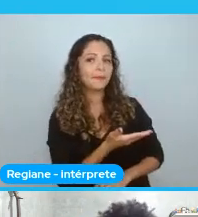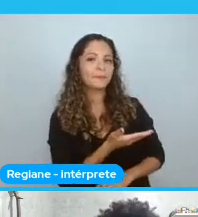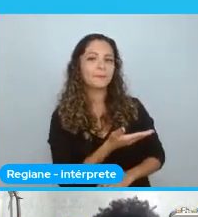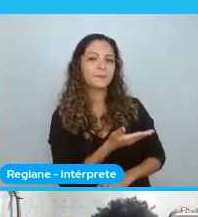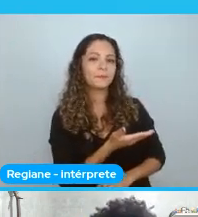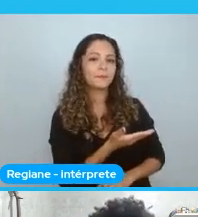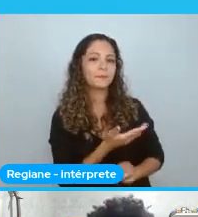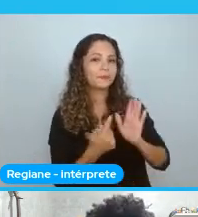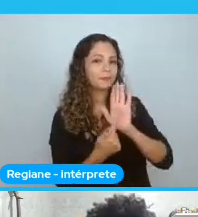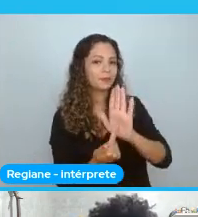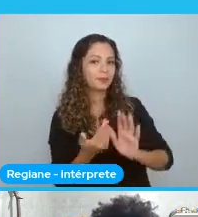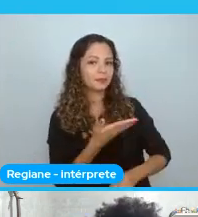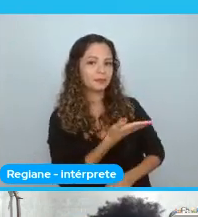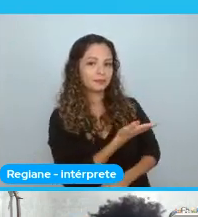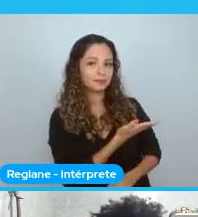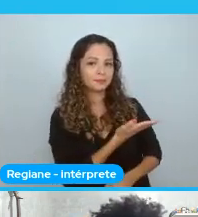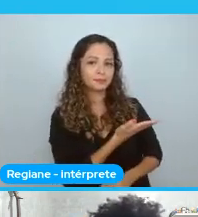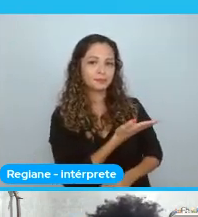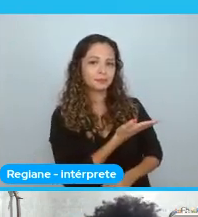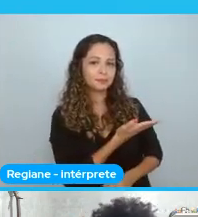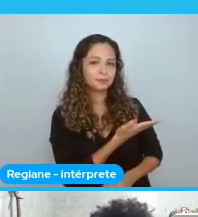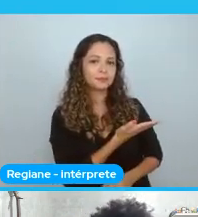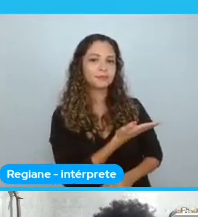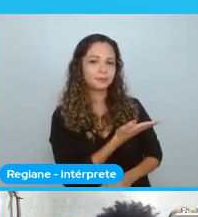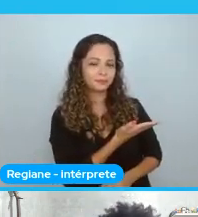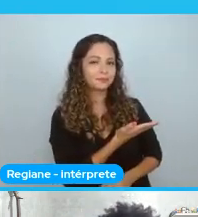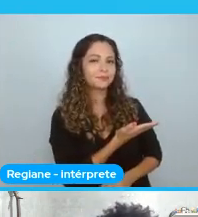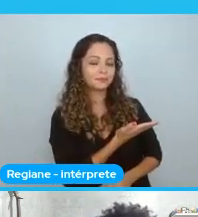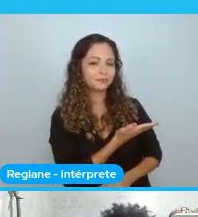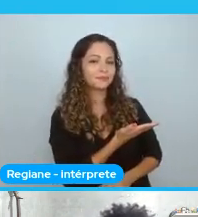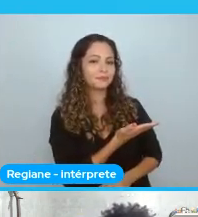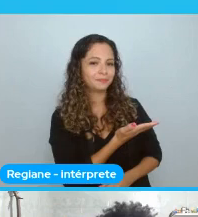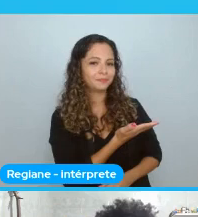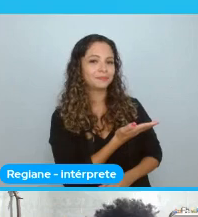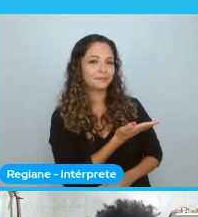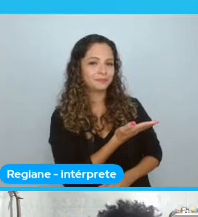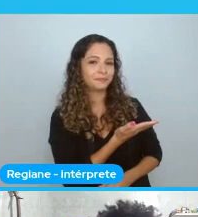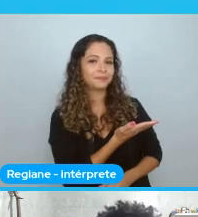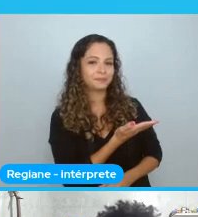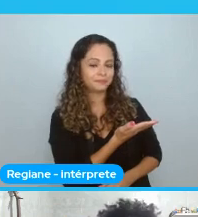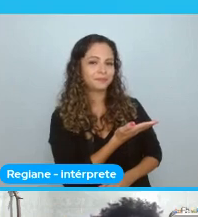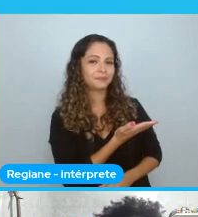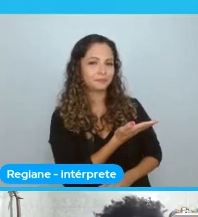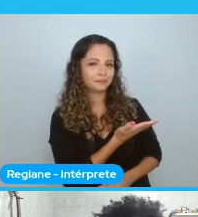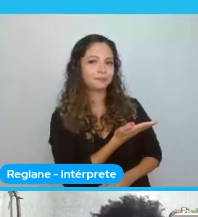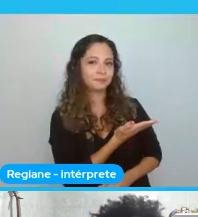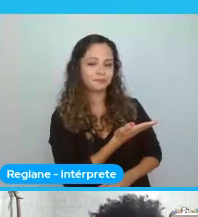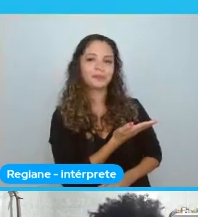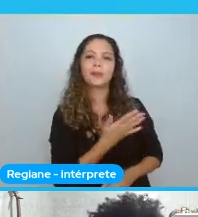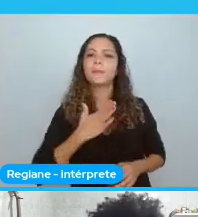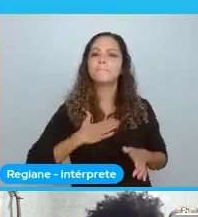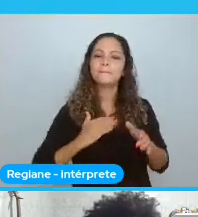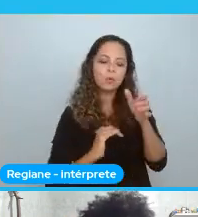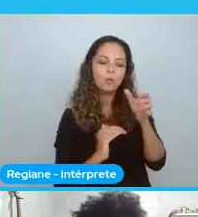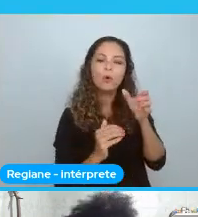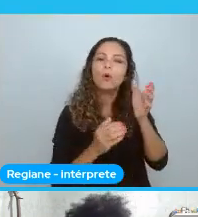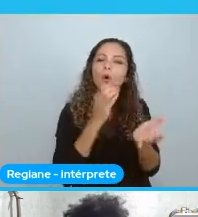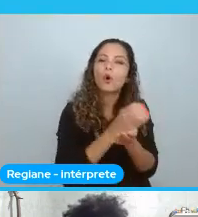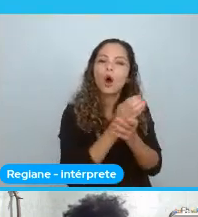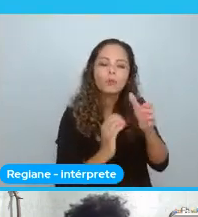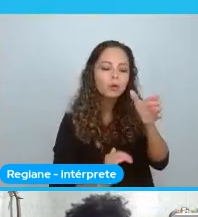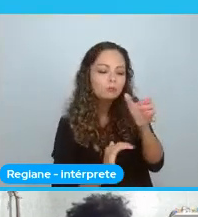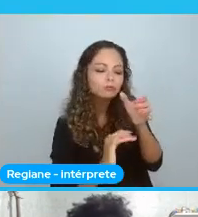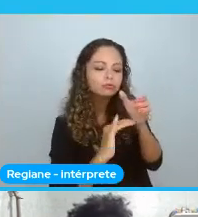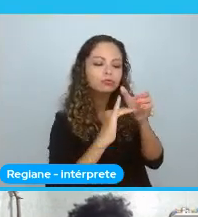copo. Não tem mais que um quarto. E o seu está cheio. Por que você me impediria. De completar a minha medida. E aí. Quando ela fala isso. É interessante.